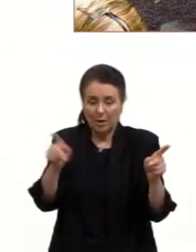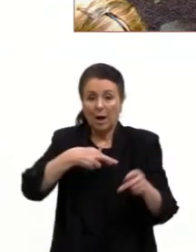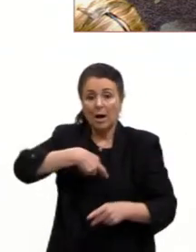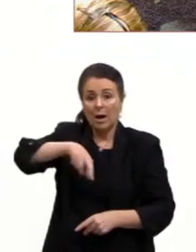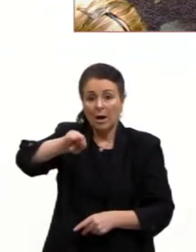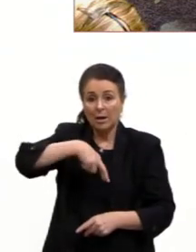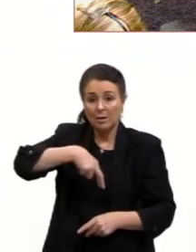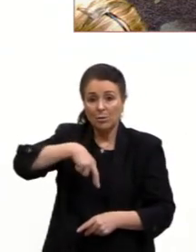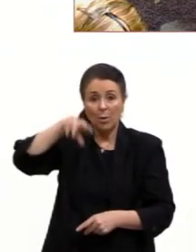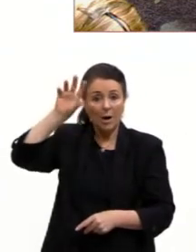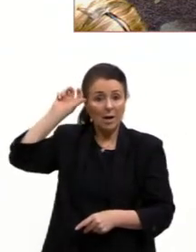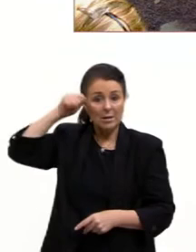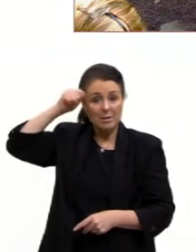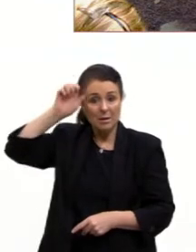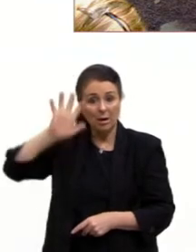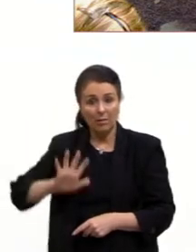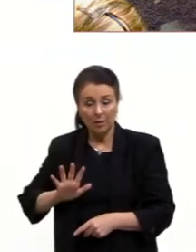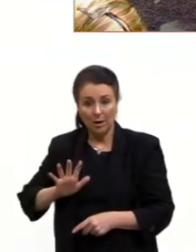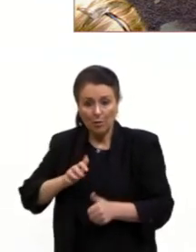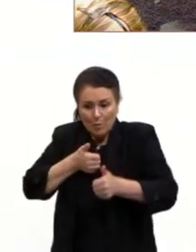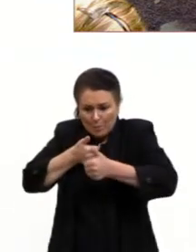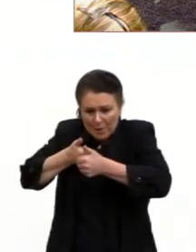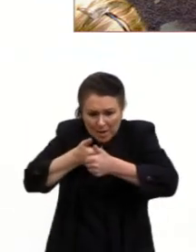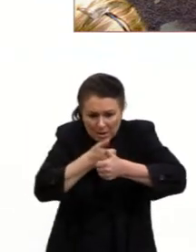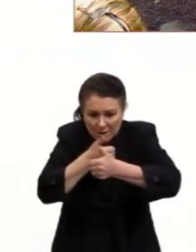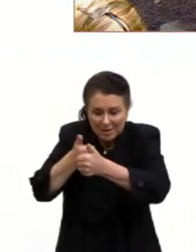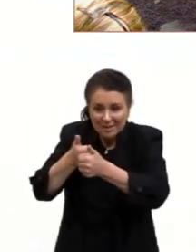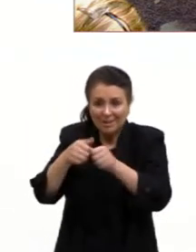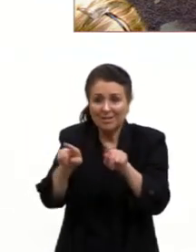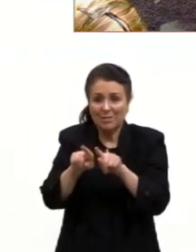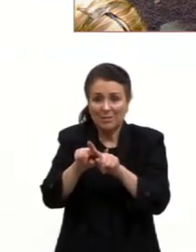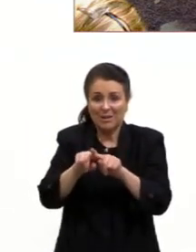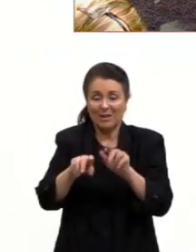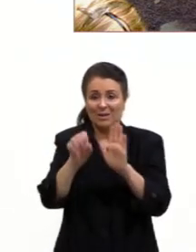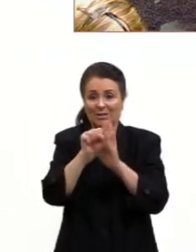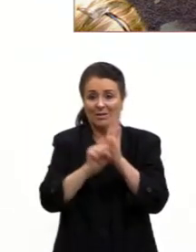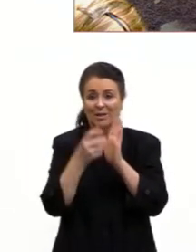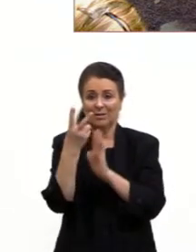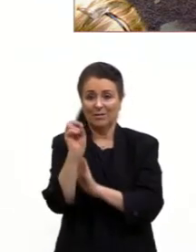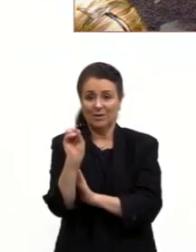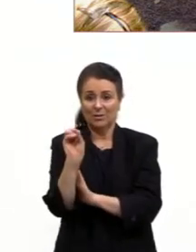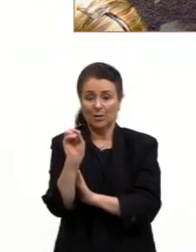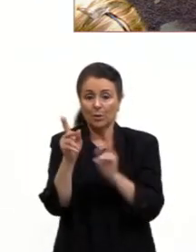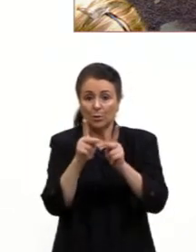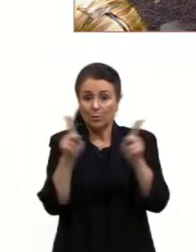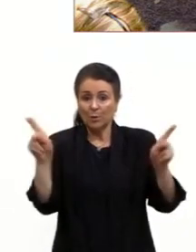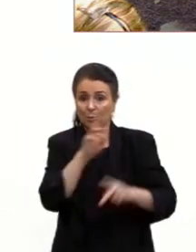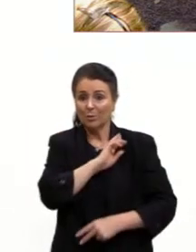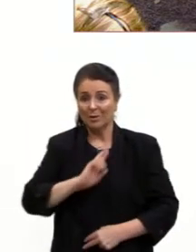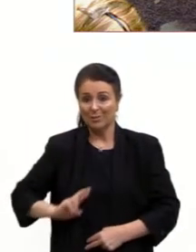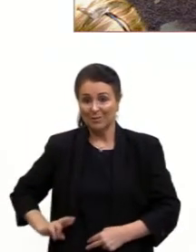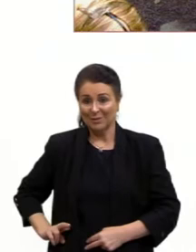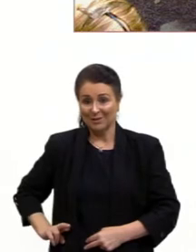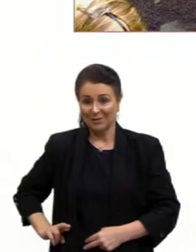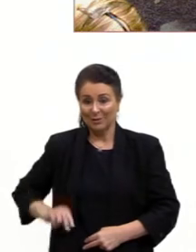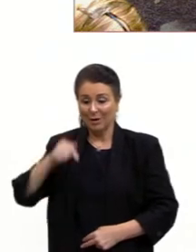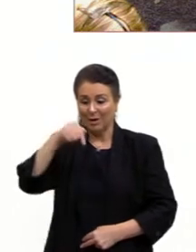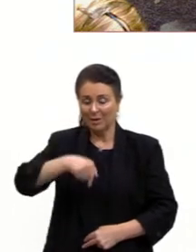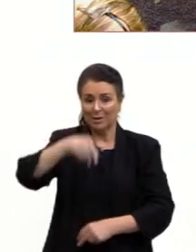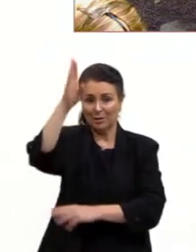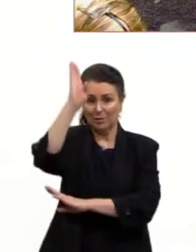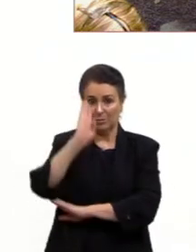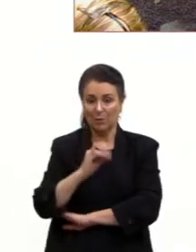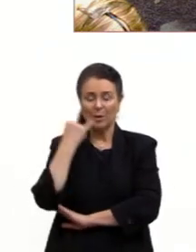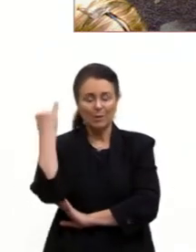africanas foram perseguidas também no século XX, no nosso período republicano, para a gente também ressaltar